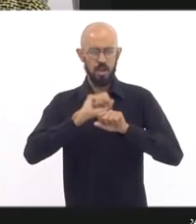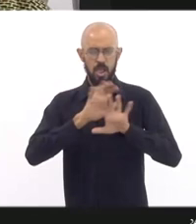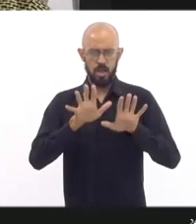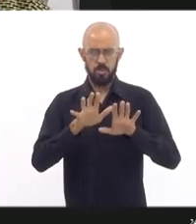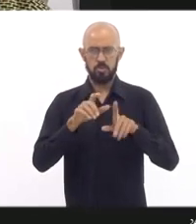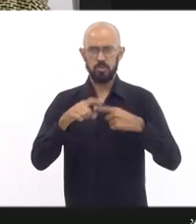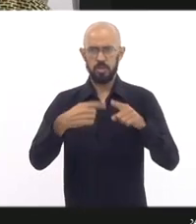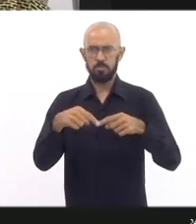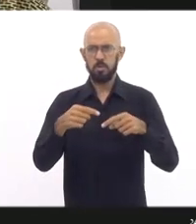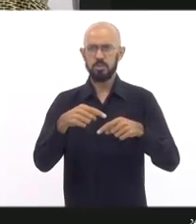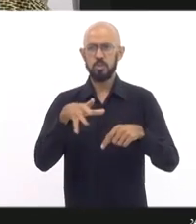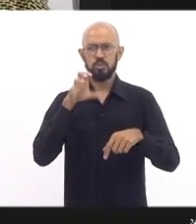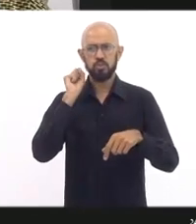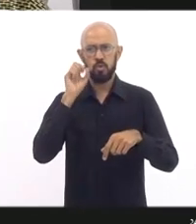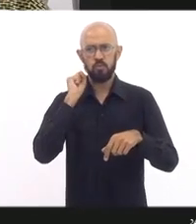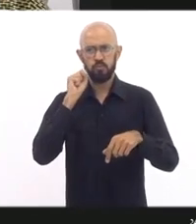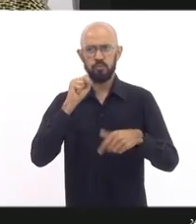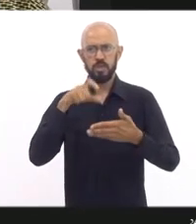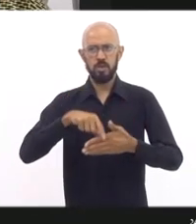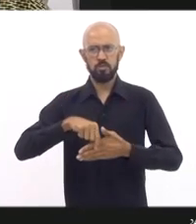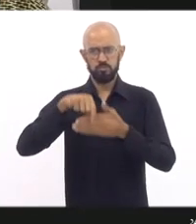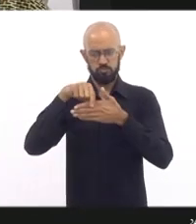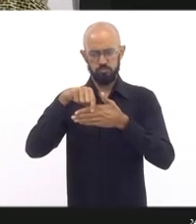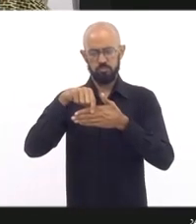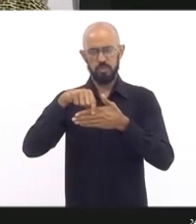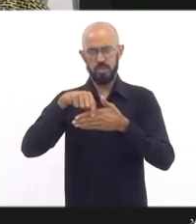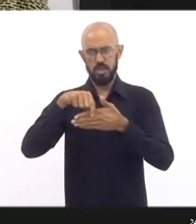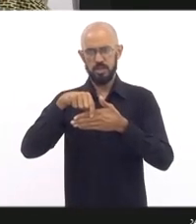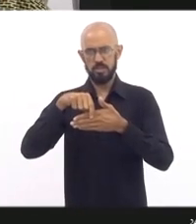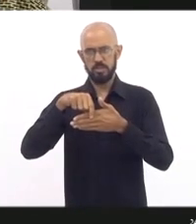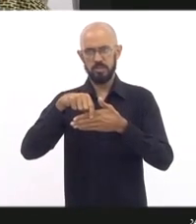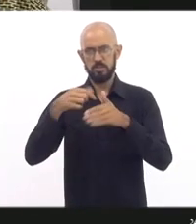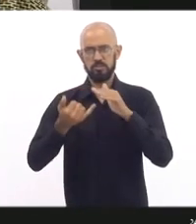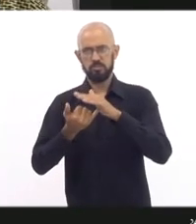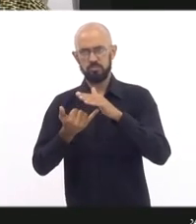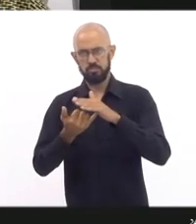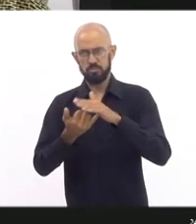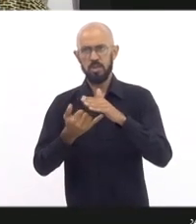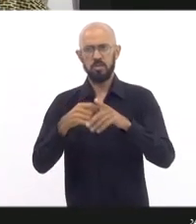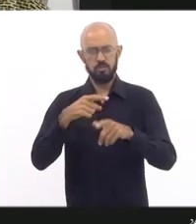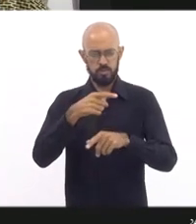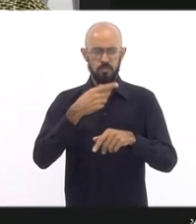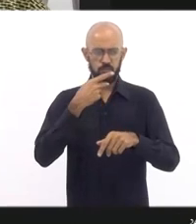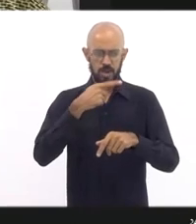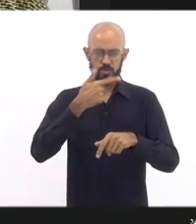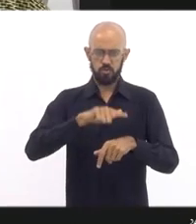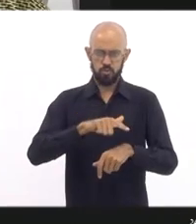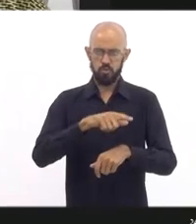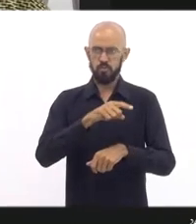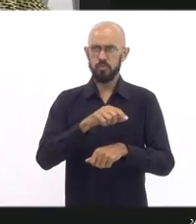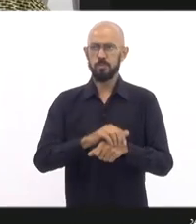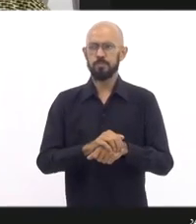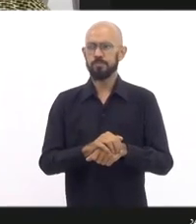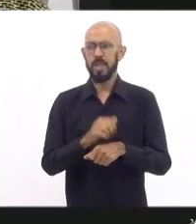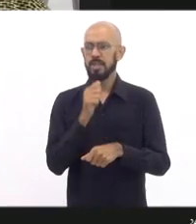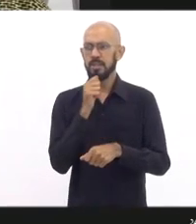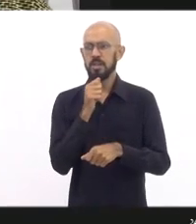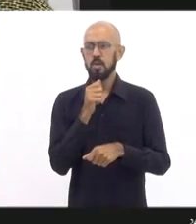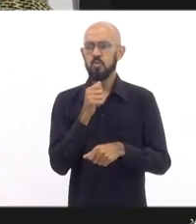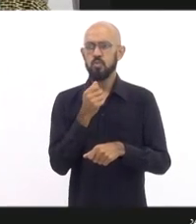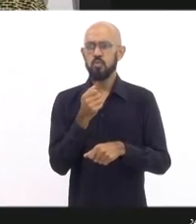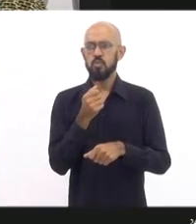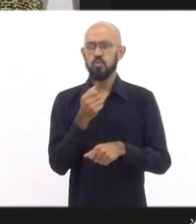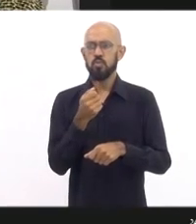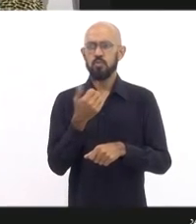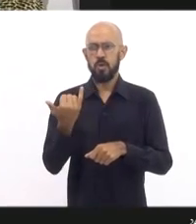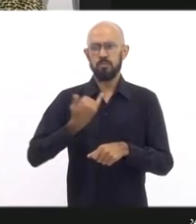gente ouvir as autoridades, você e outros voltassem a falar. Então, olha, não chegou ainda, me